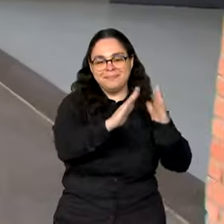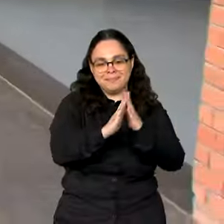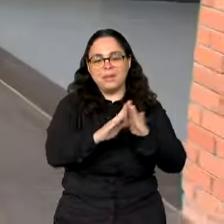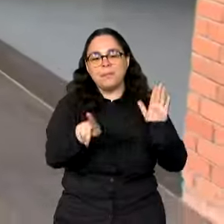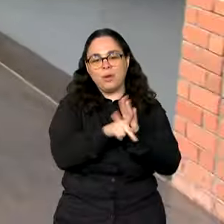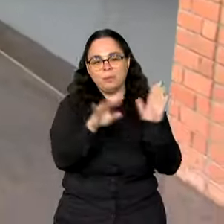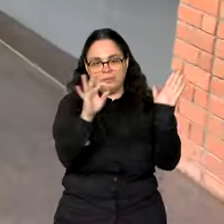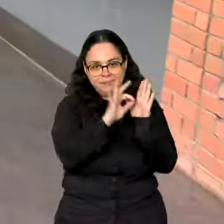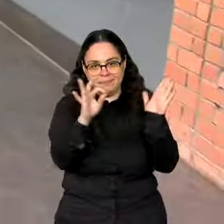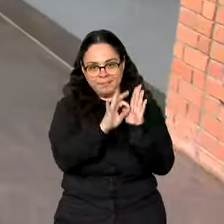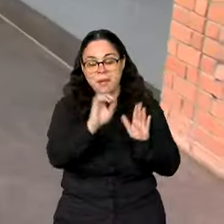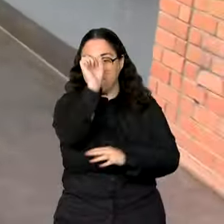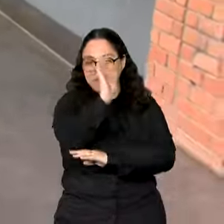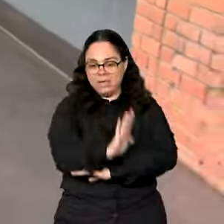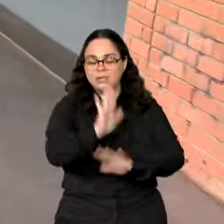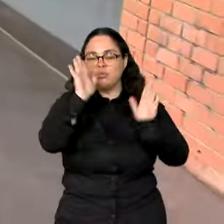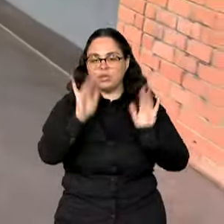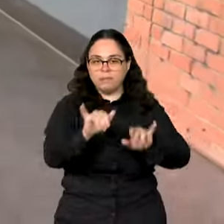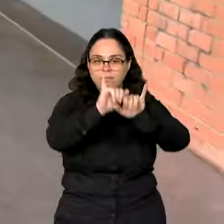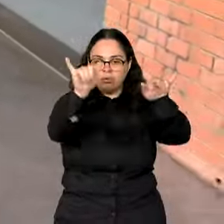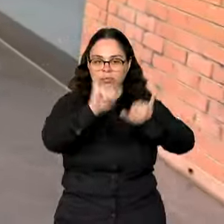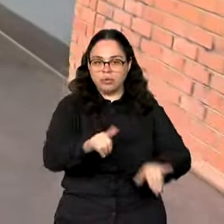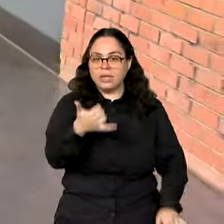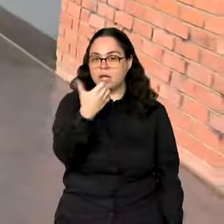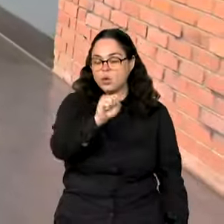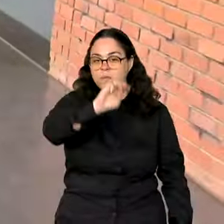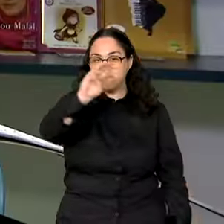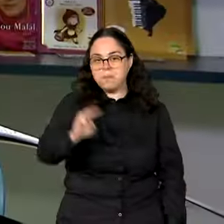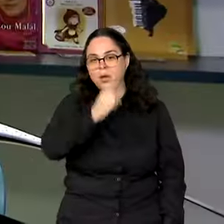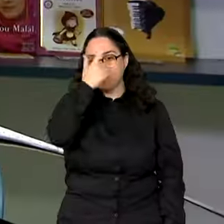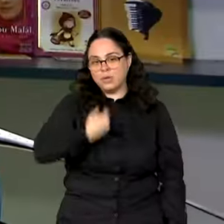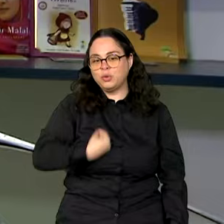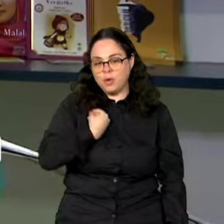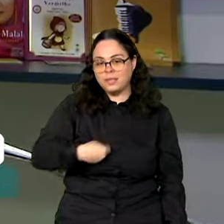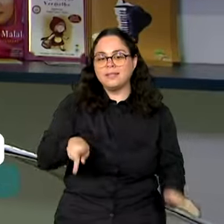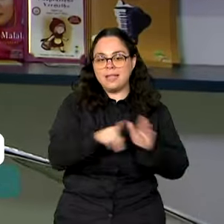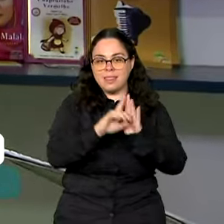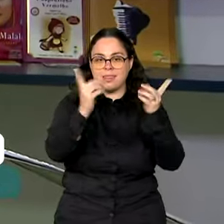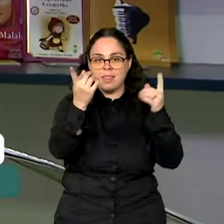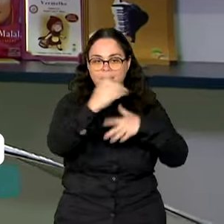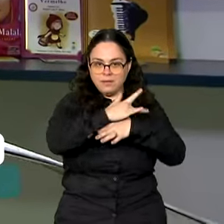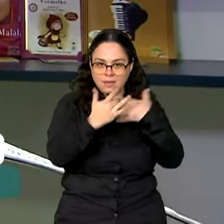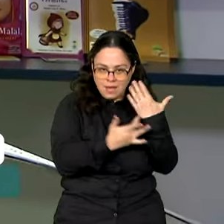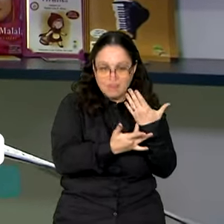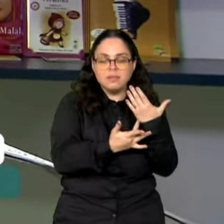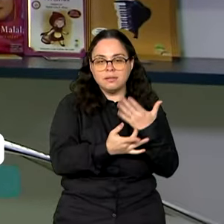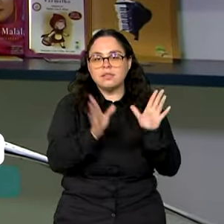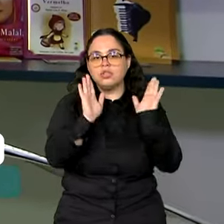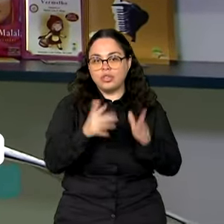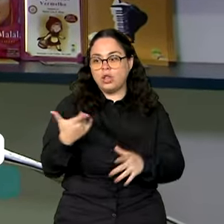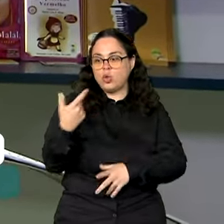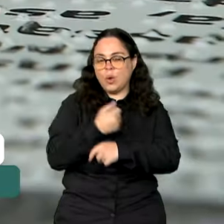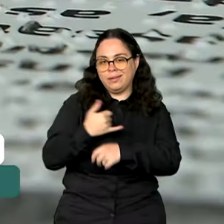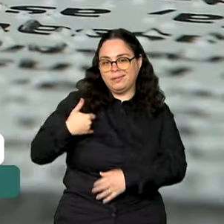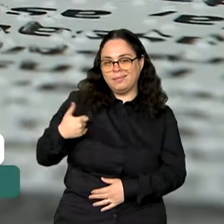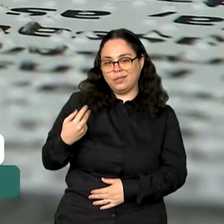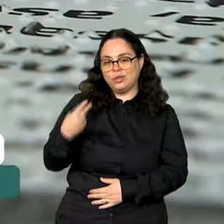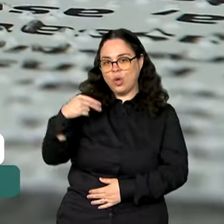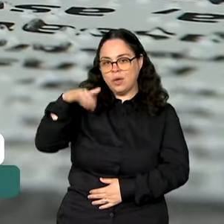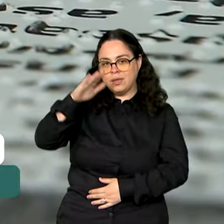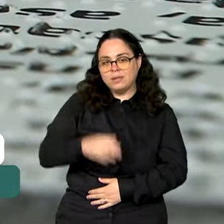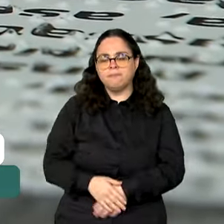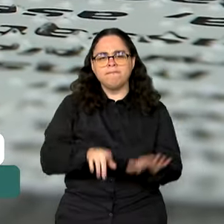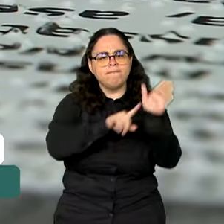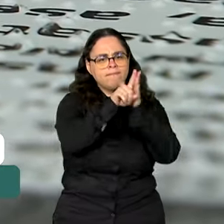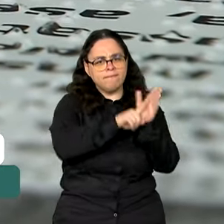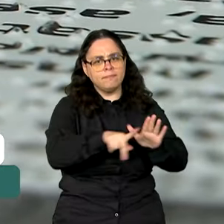IBGE, o Brasil possui cerca de 18 milhões de pessoas com deficiência a partir de dois anos de idade. E um